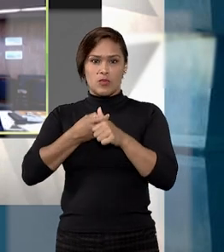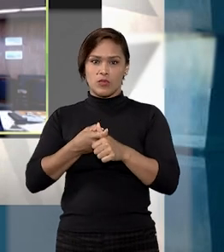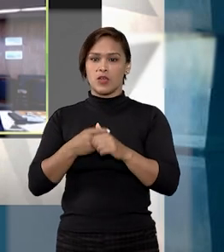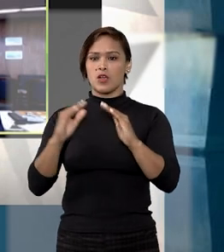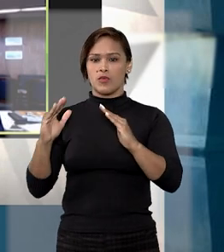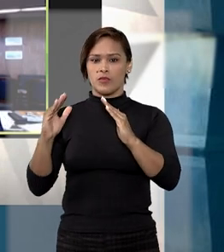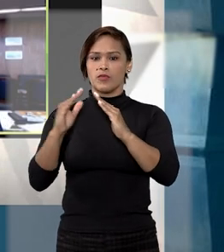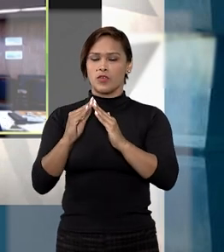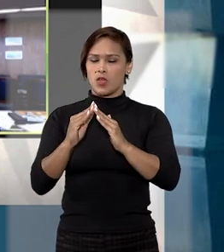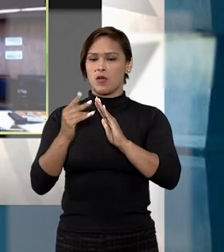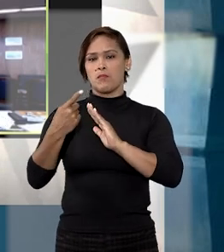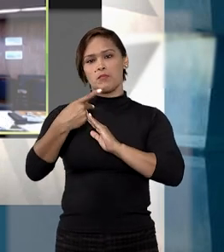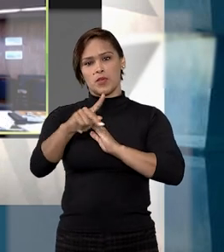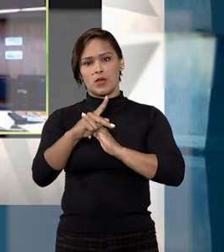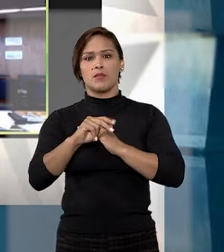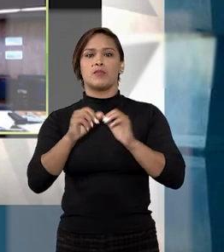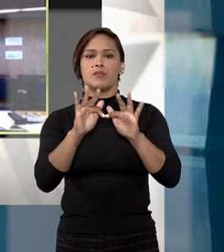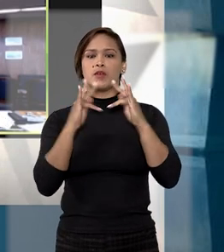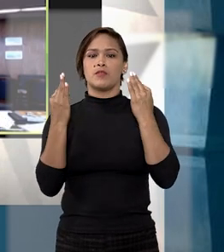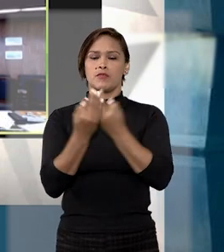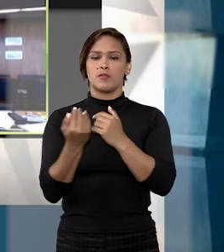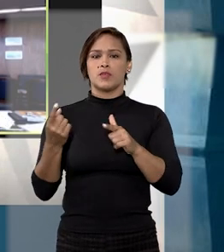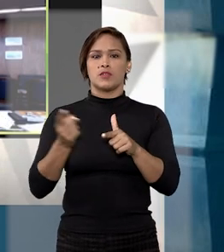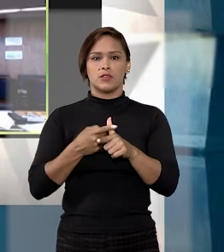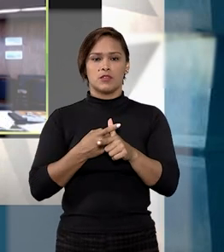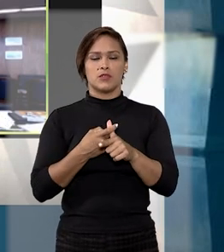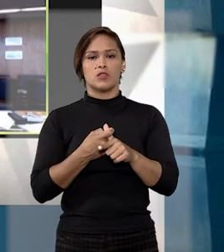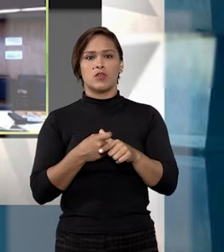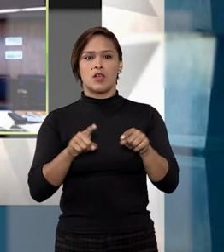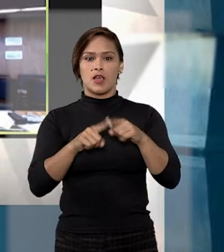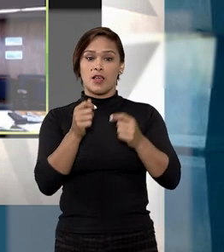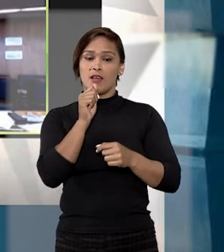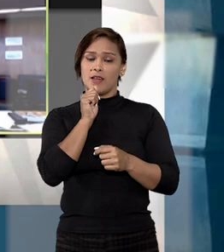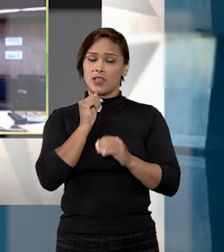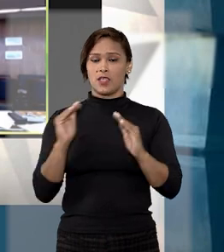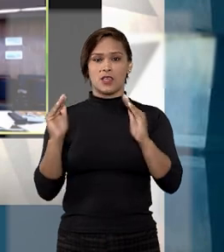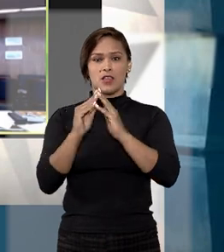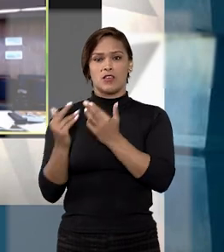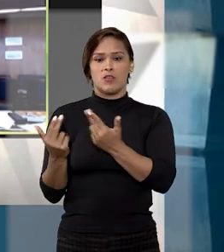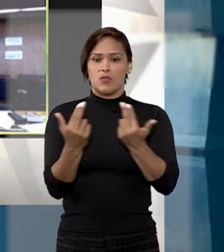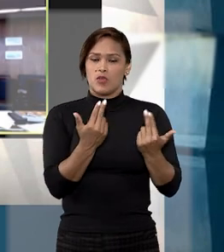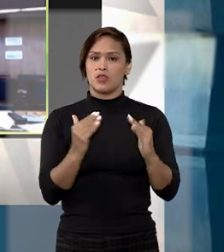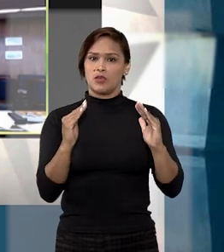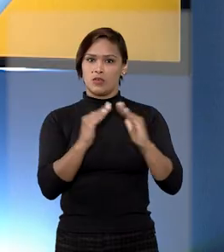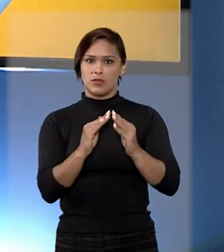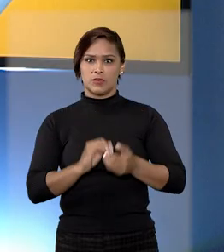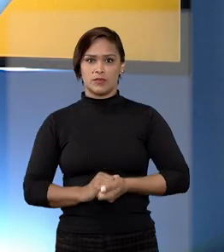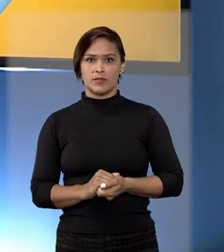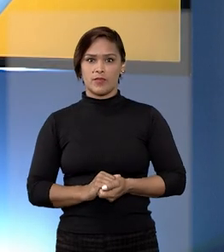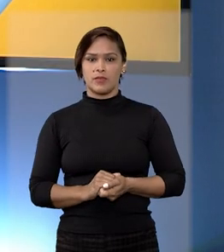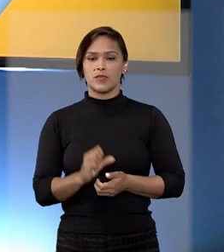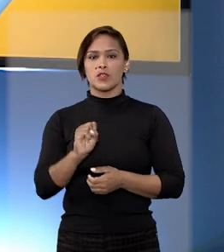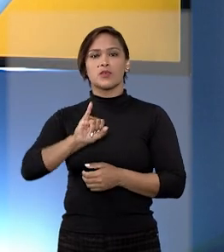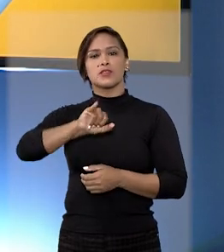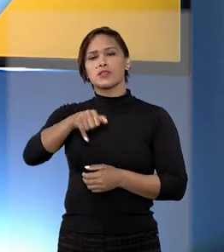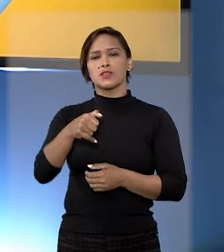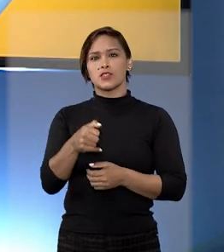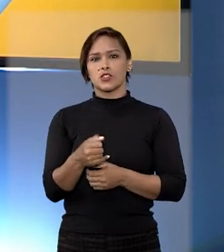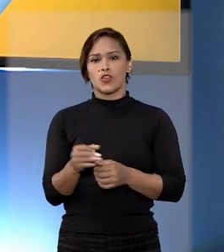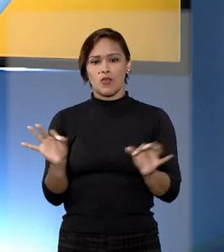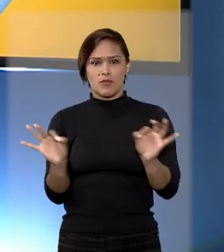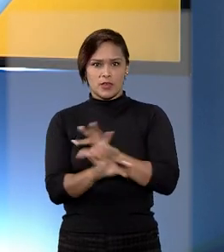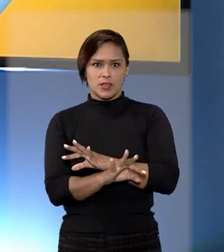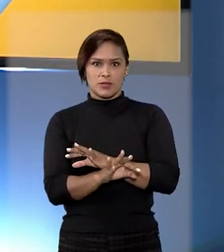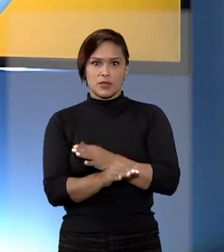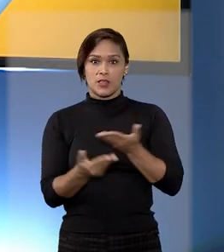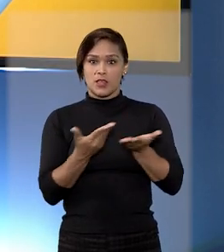sirva de residência para a família do devedor, ainda que ele não more no mesmo local. E o STJ Notícias